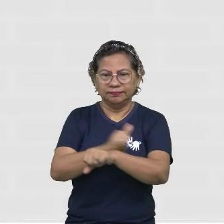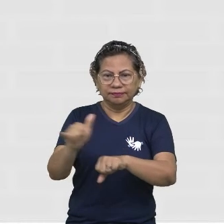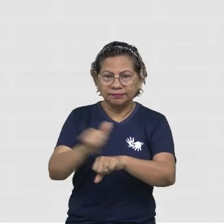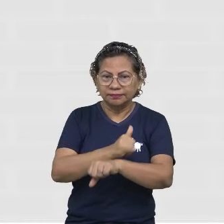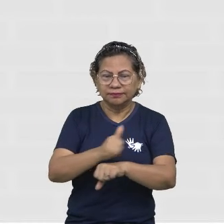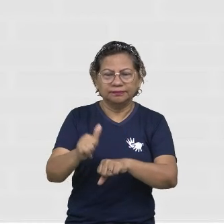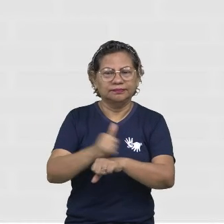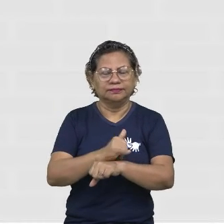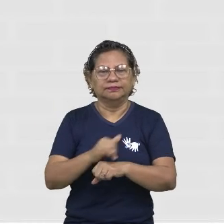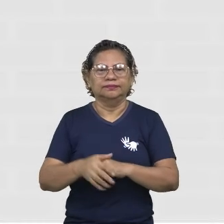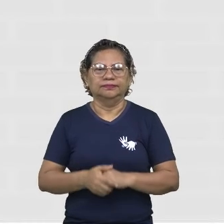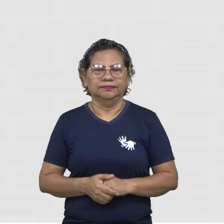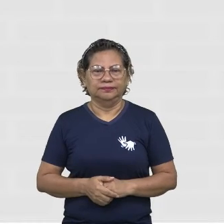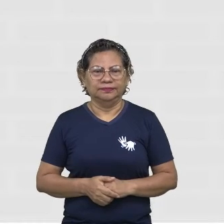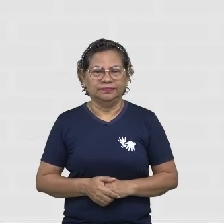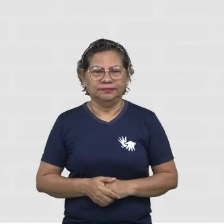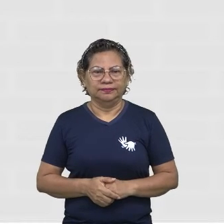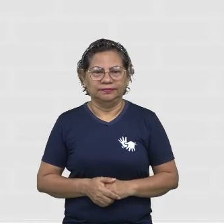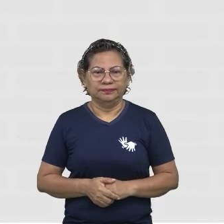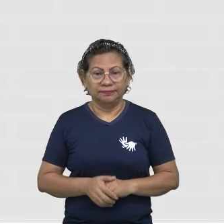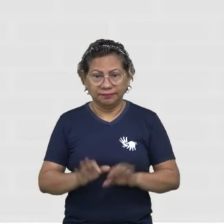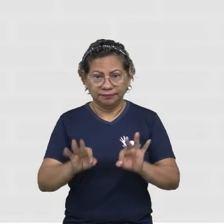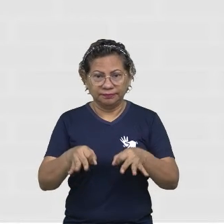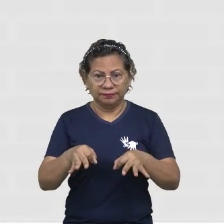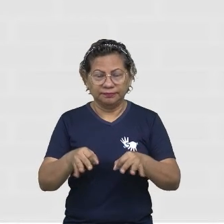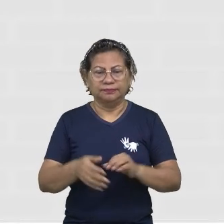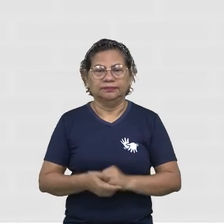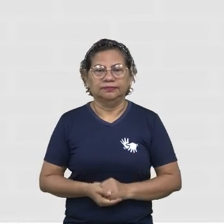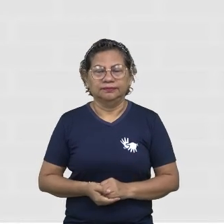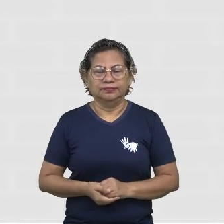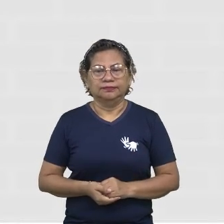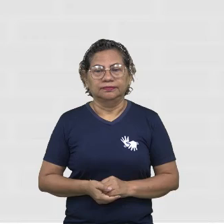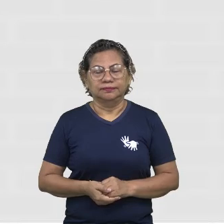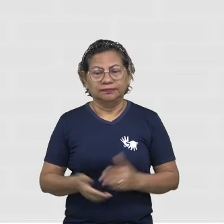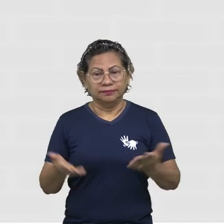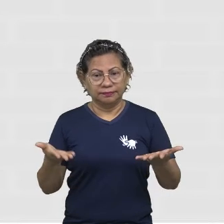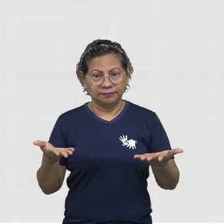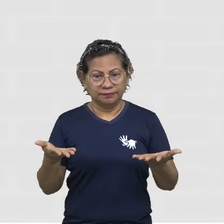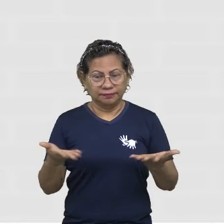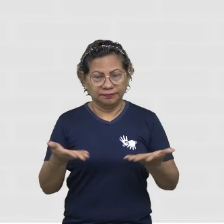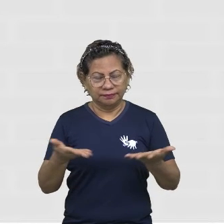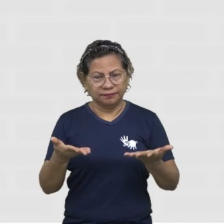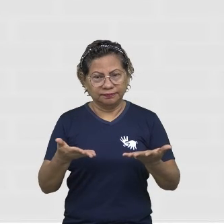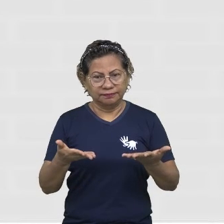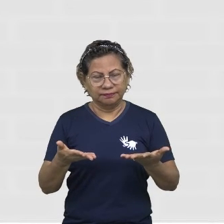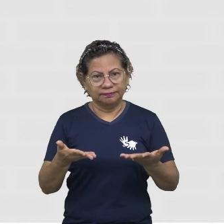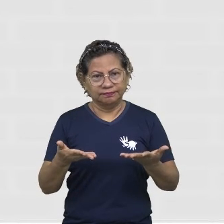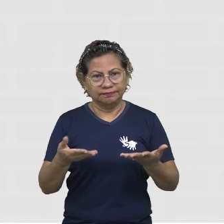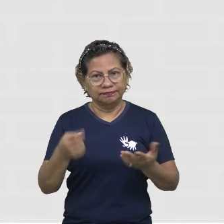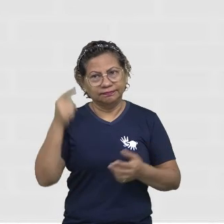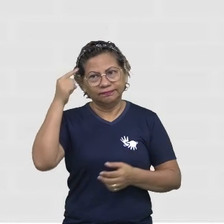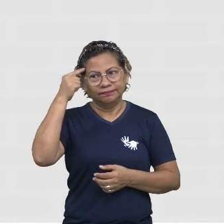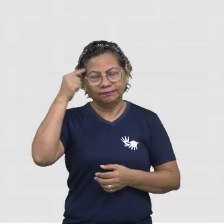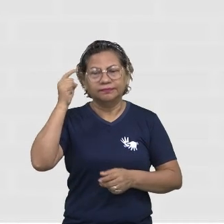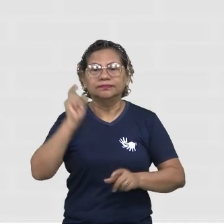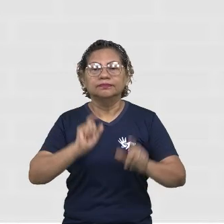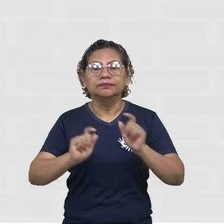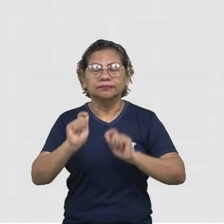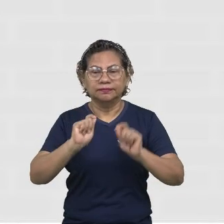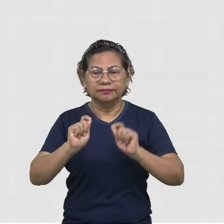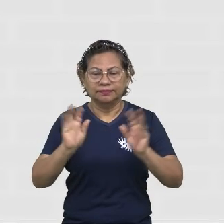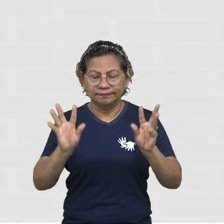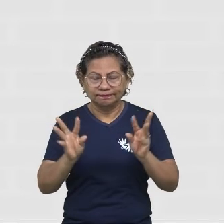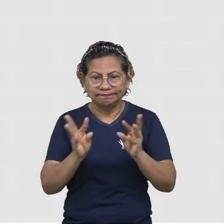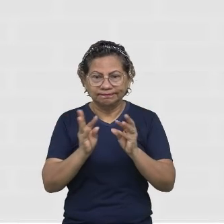-las. Ok? Então, a partir daí, desse momento, nós vamos fazer o quê? Uma revisão de